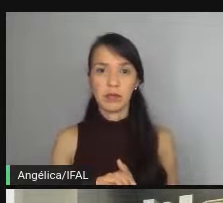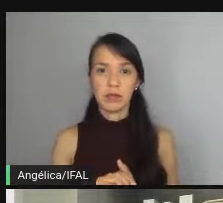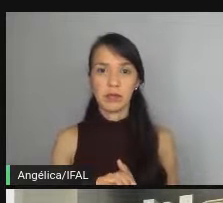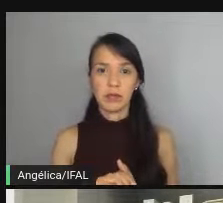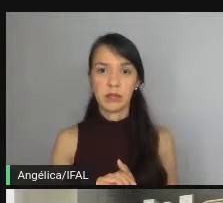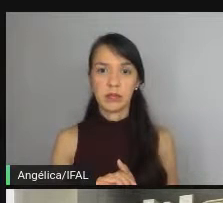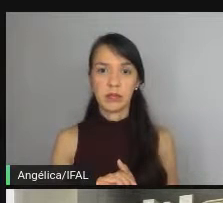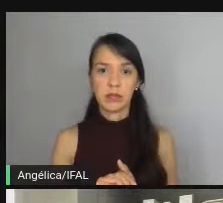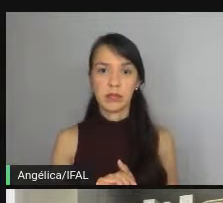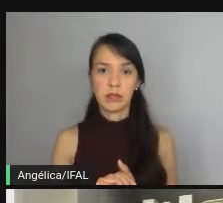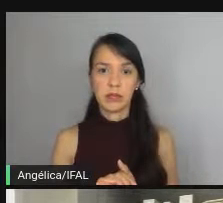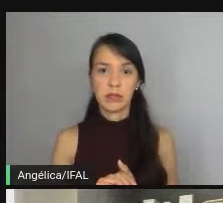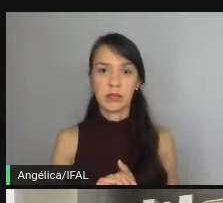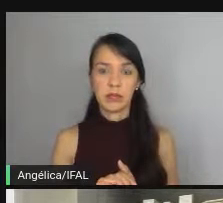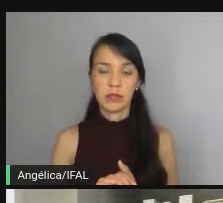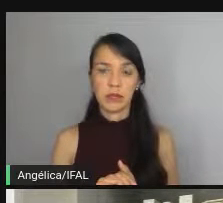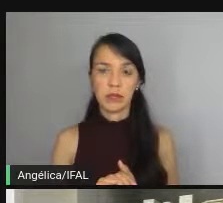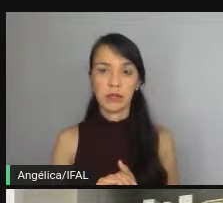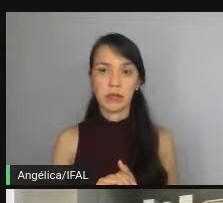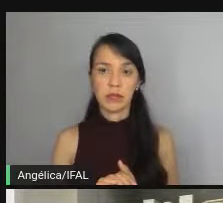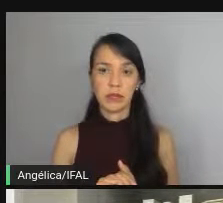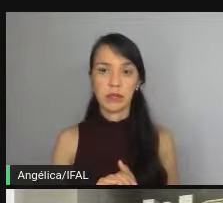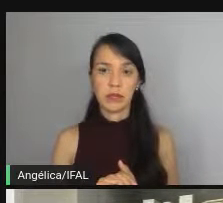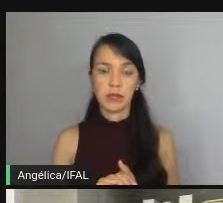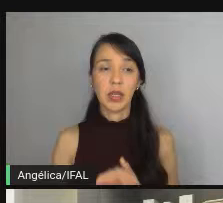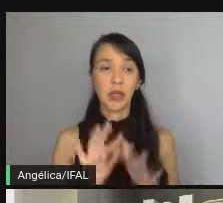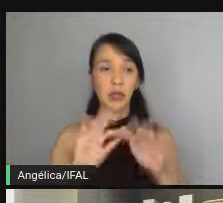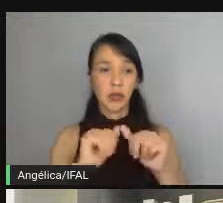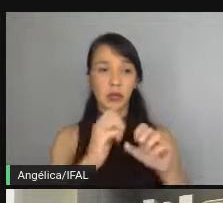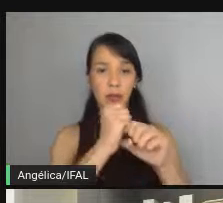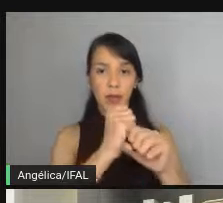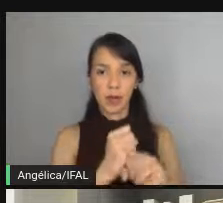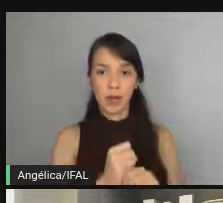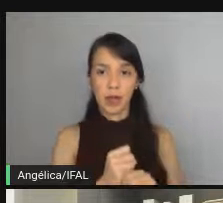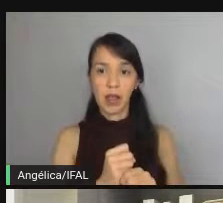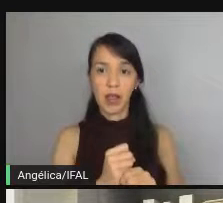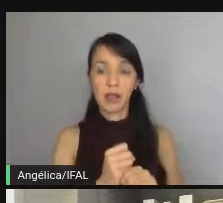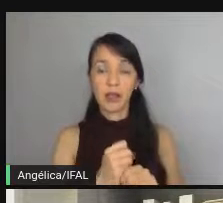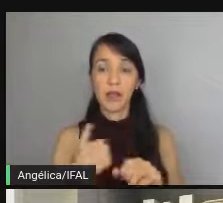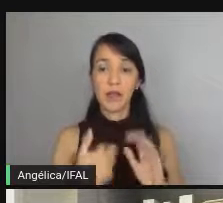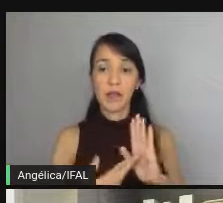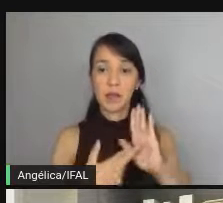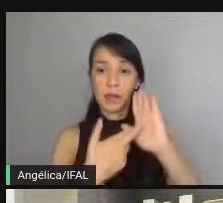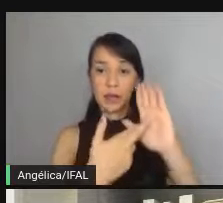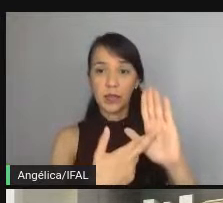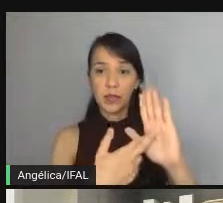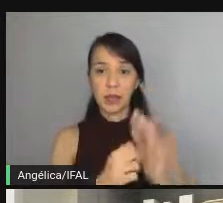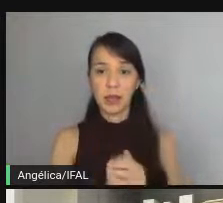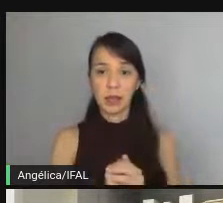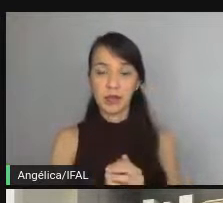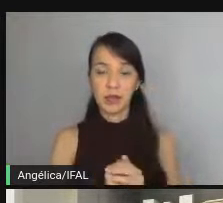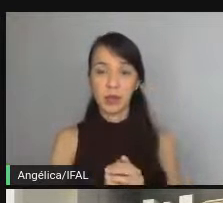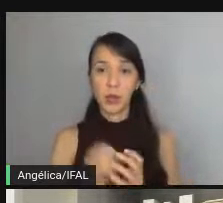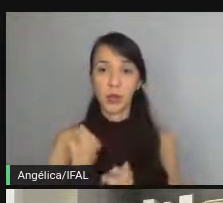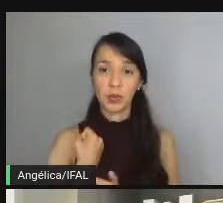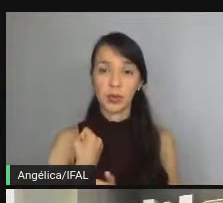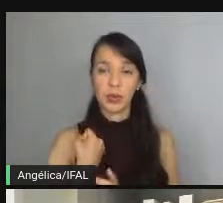retorna o valor final calculado com com